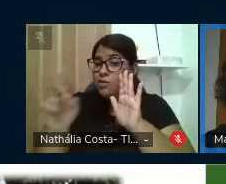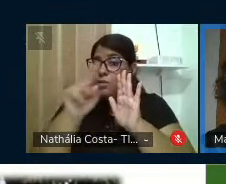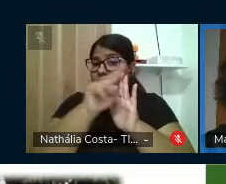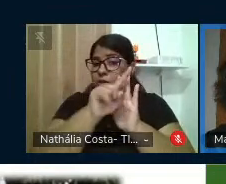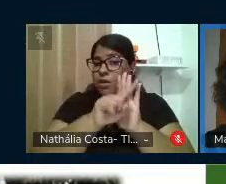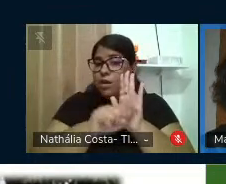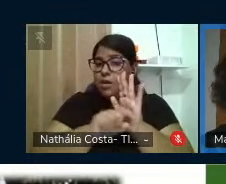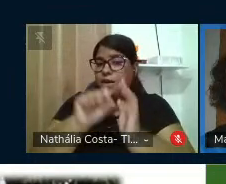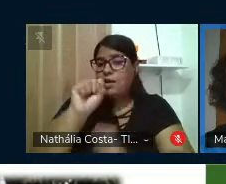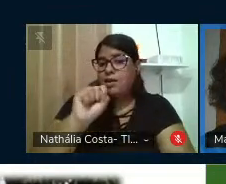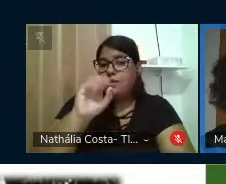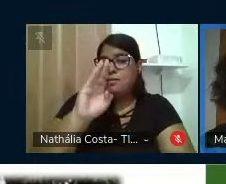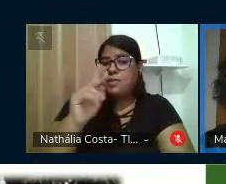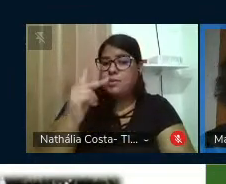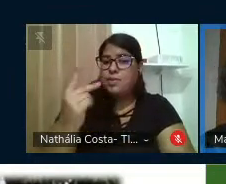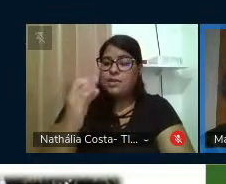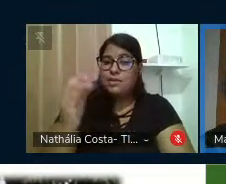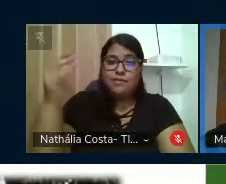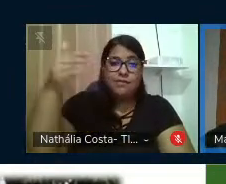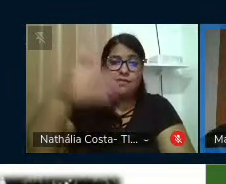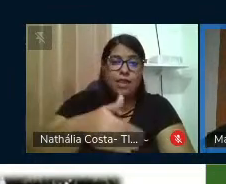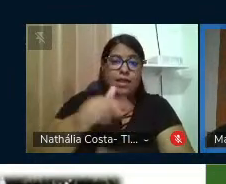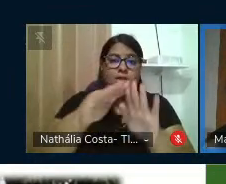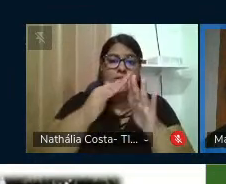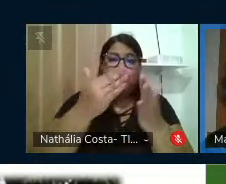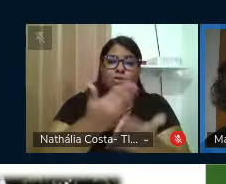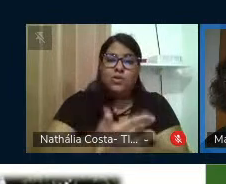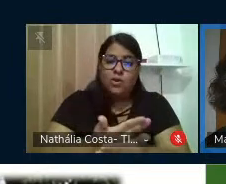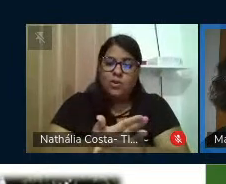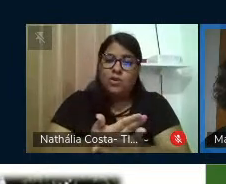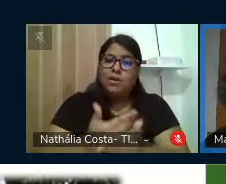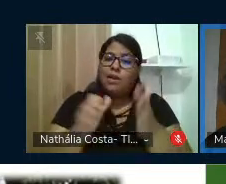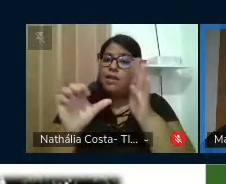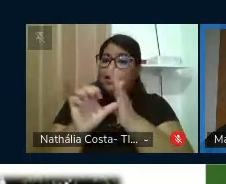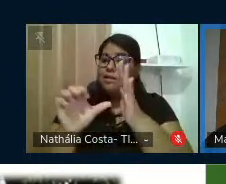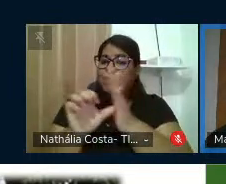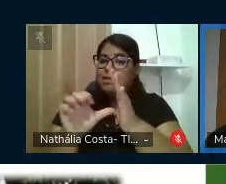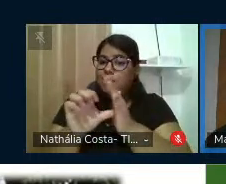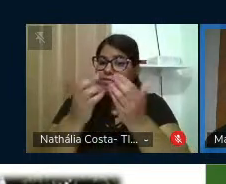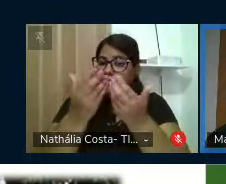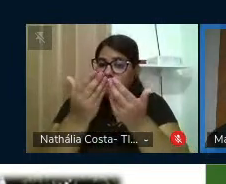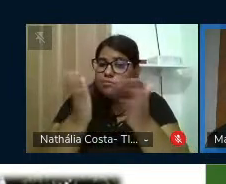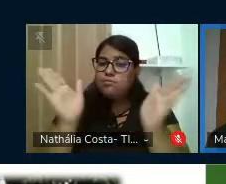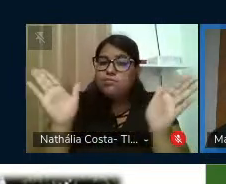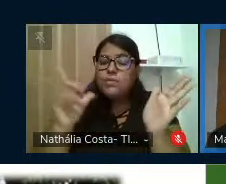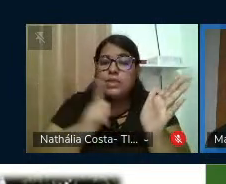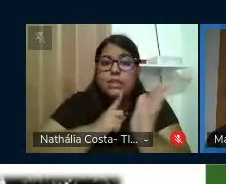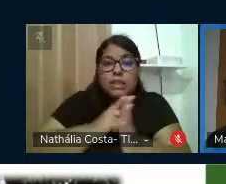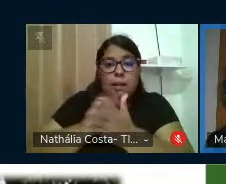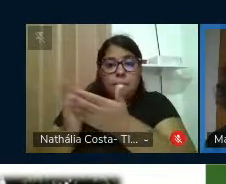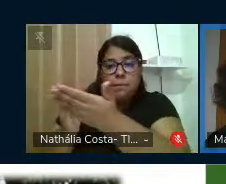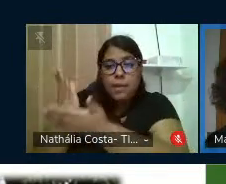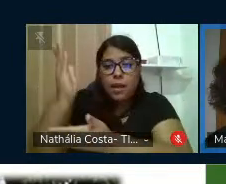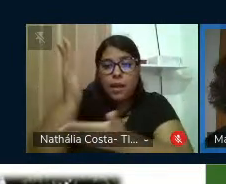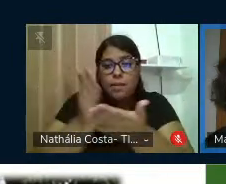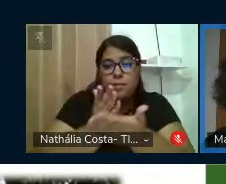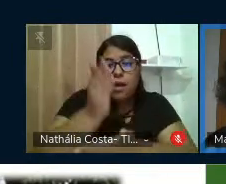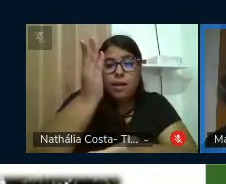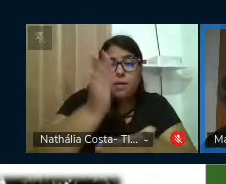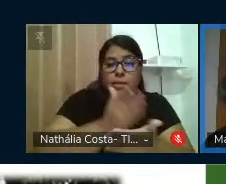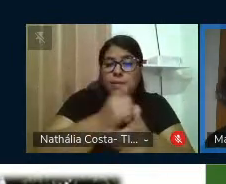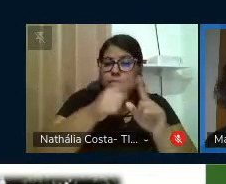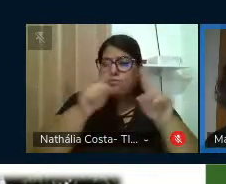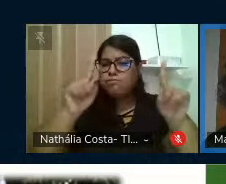SBPC Vai à Escola, que através de editais vem aprovando projetos em